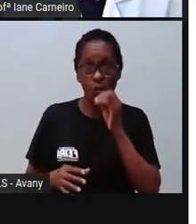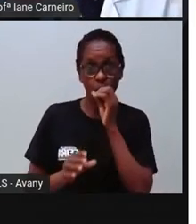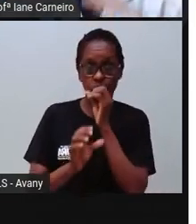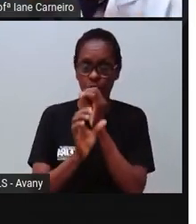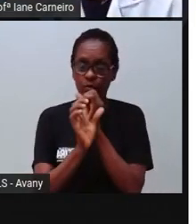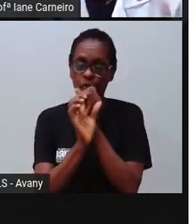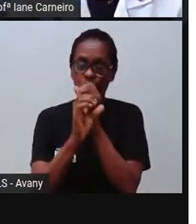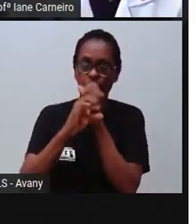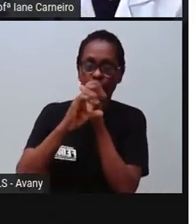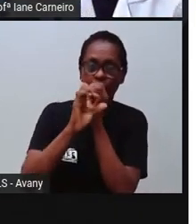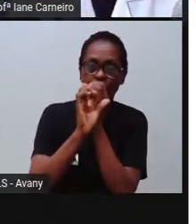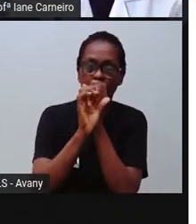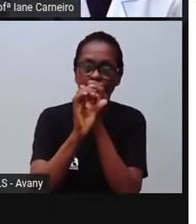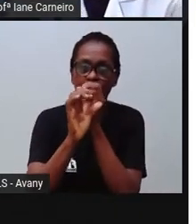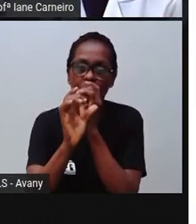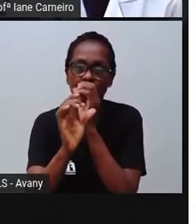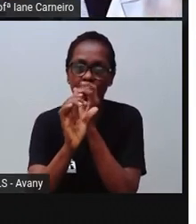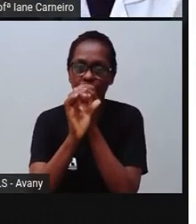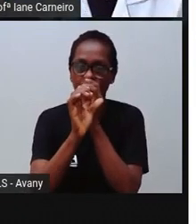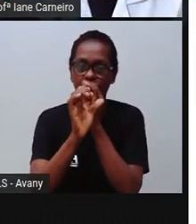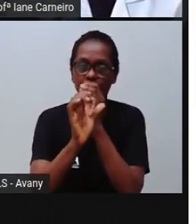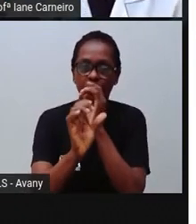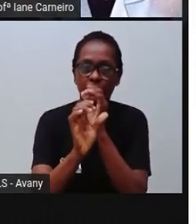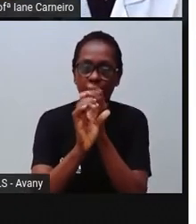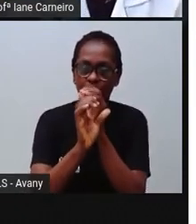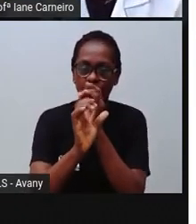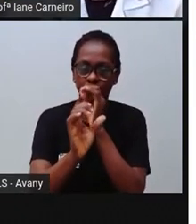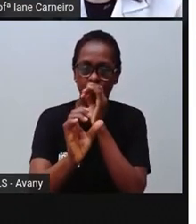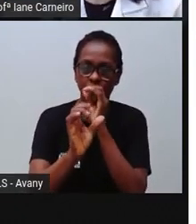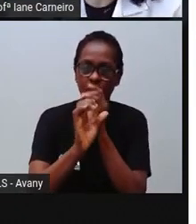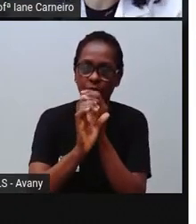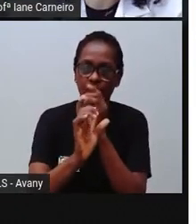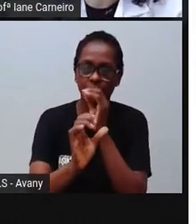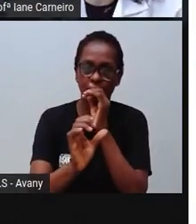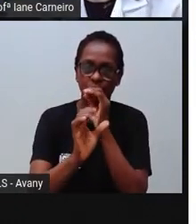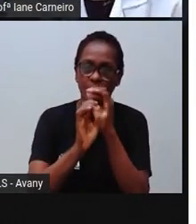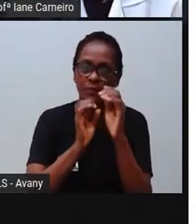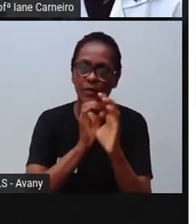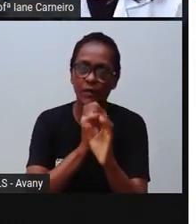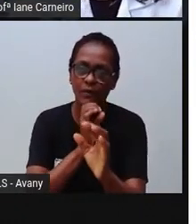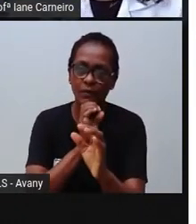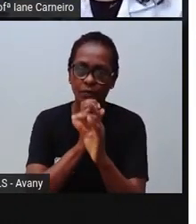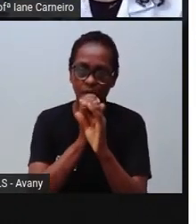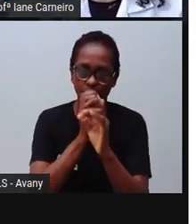um tamborzinho, né? Ou, enfim, usar a criatividade de você.